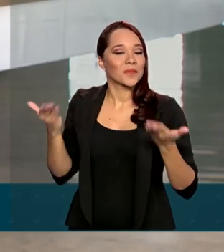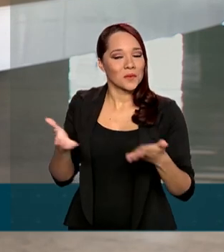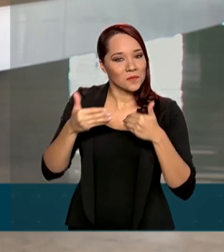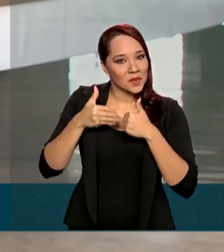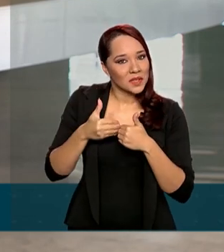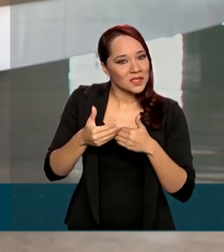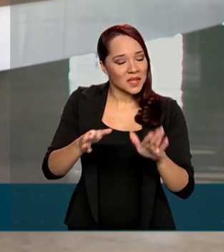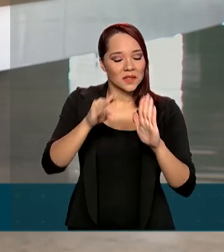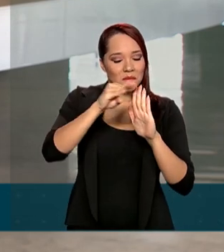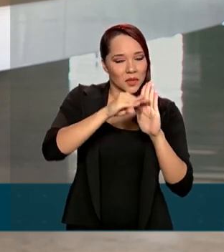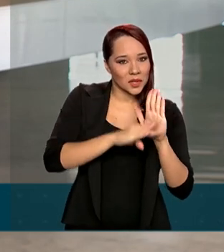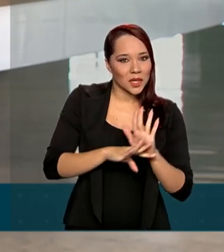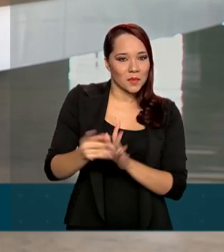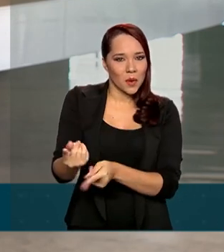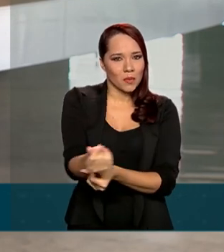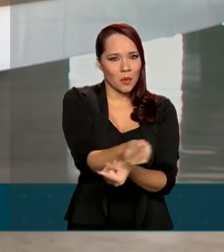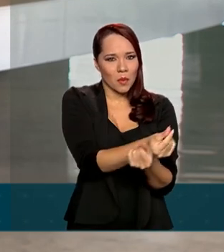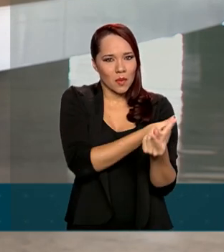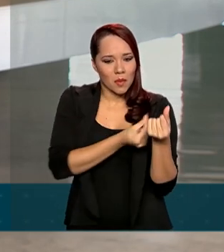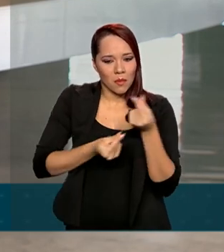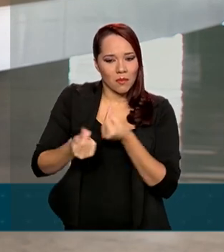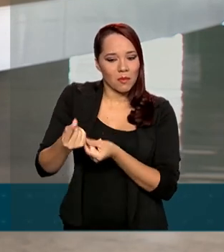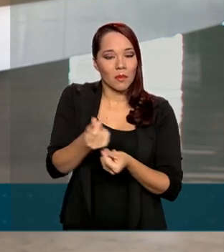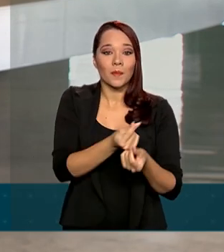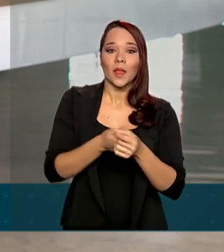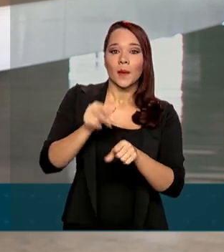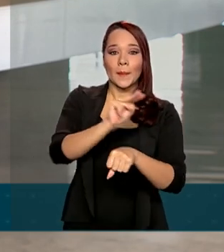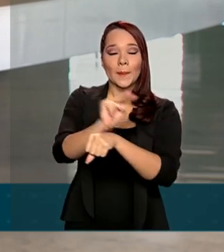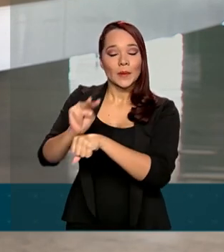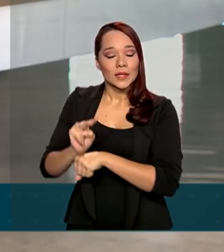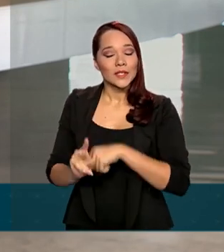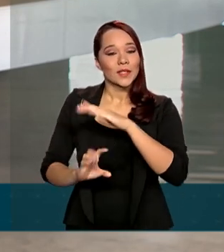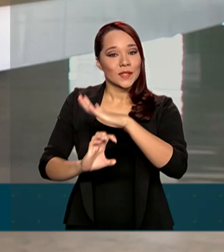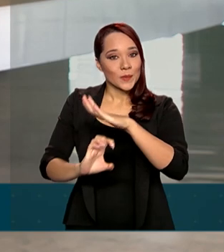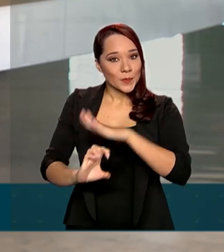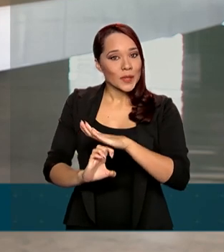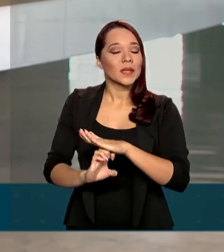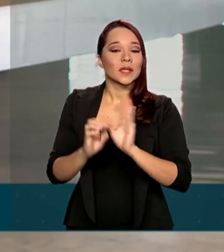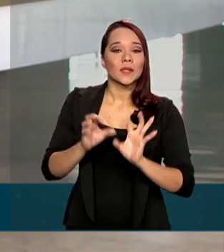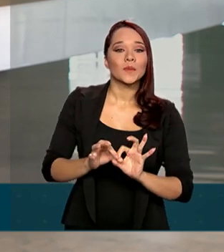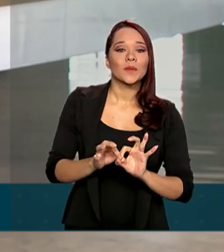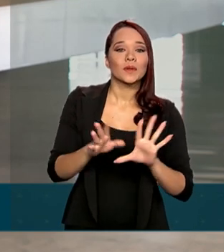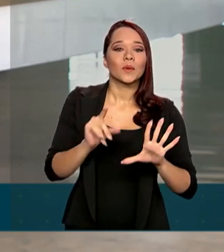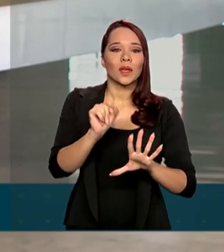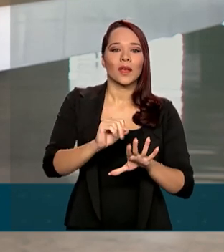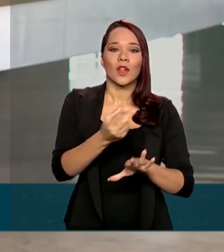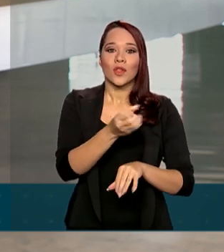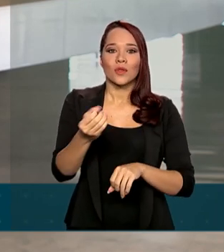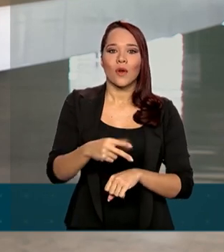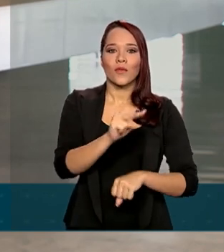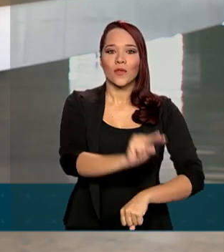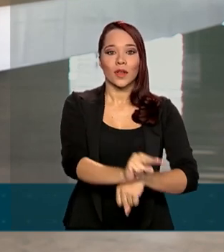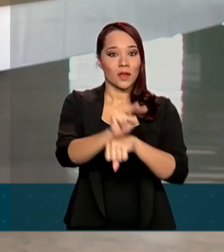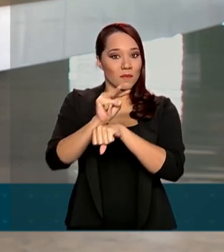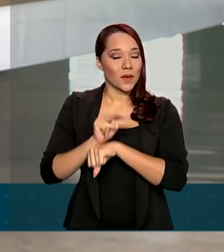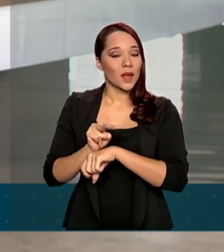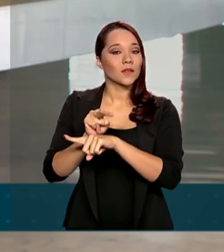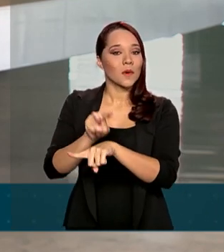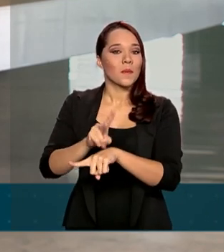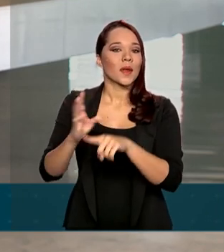lançado esse programa capital de giro para preservação de empresas e disponibiliza uma nova linha de crédito para